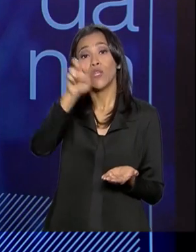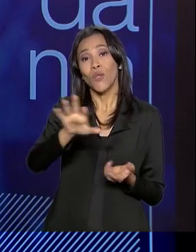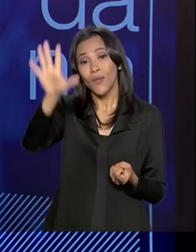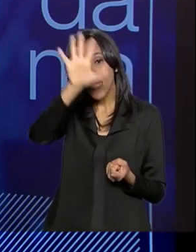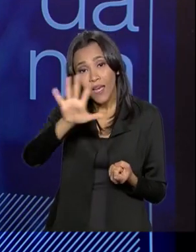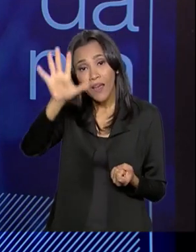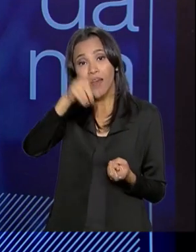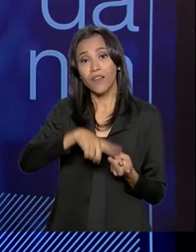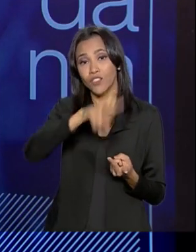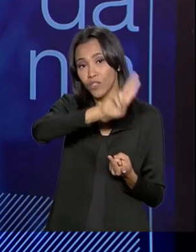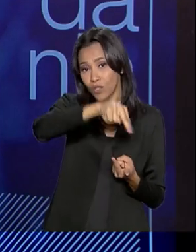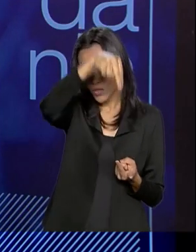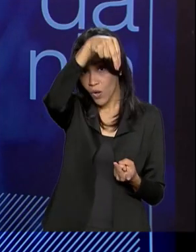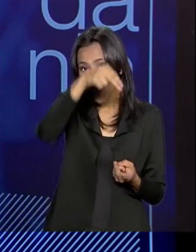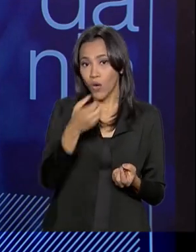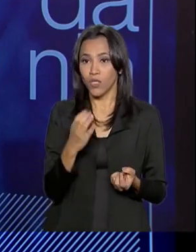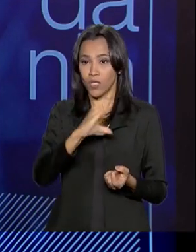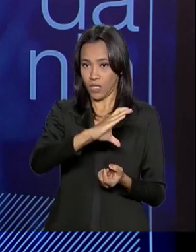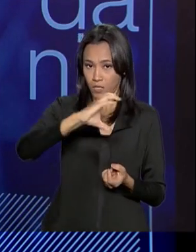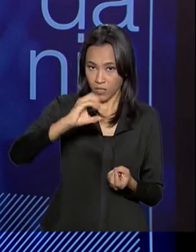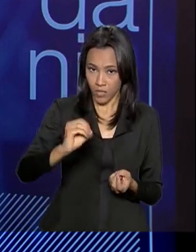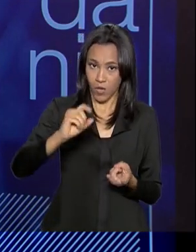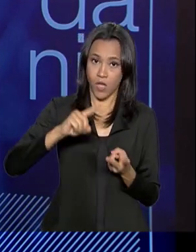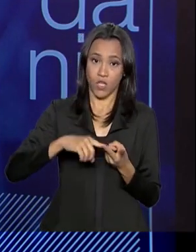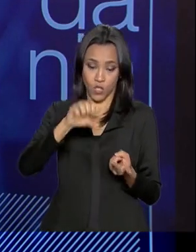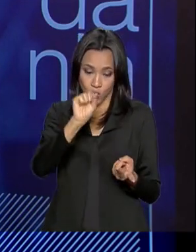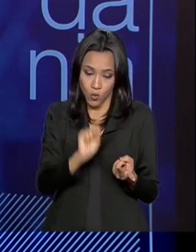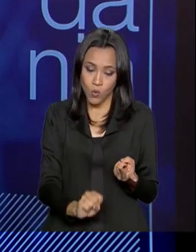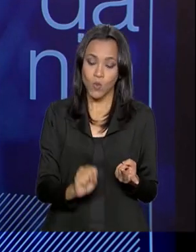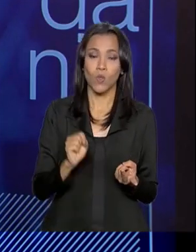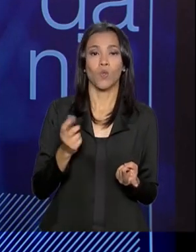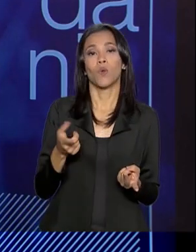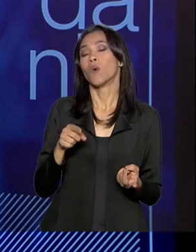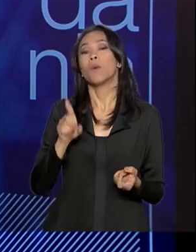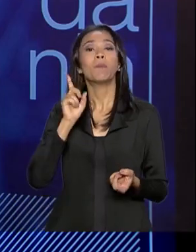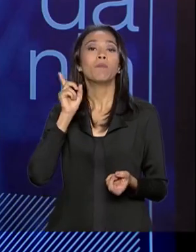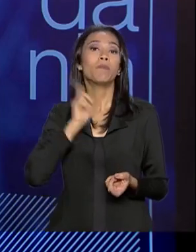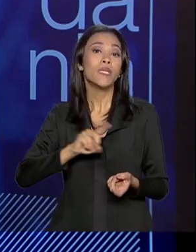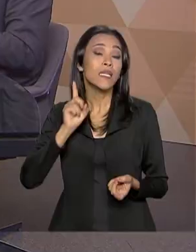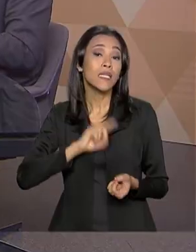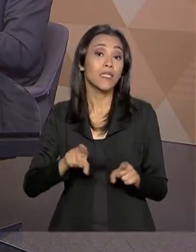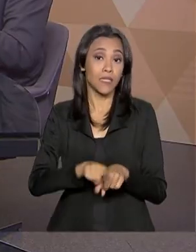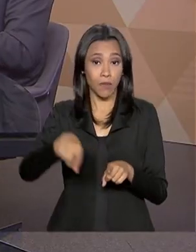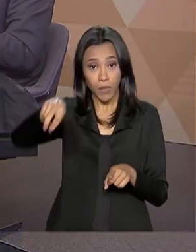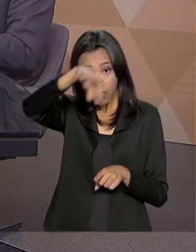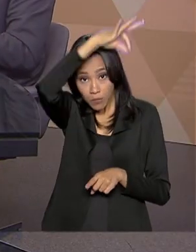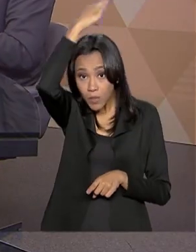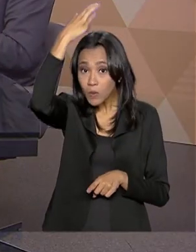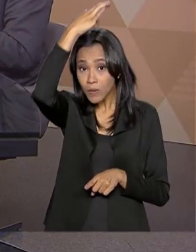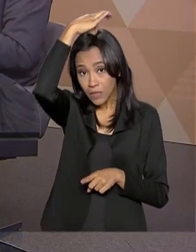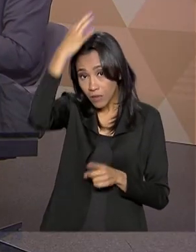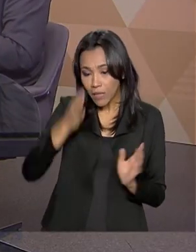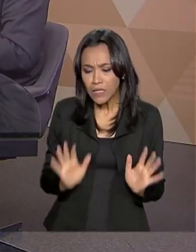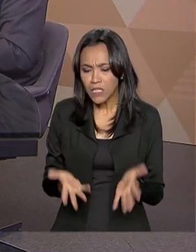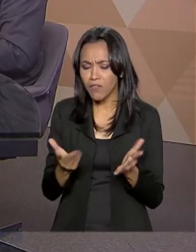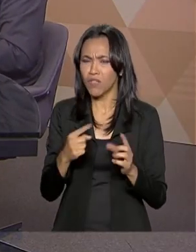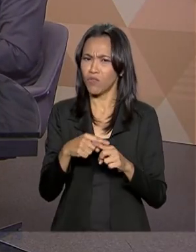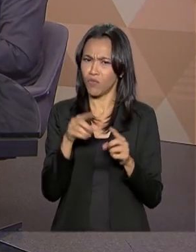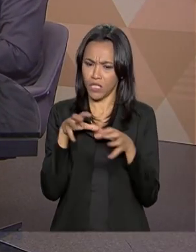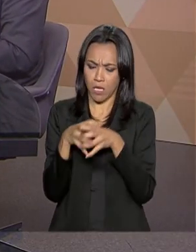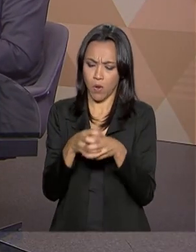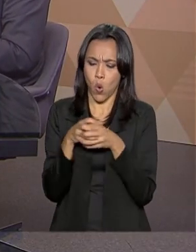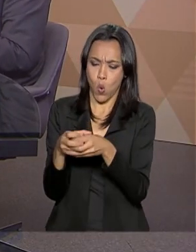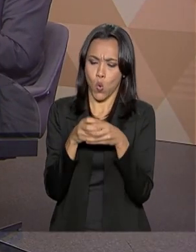no Norte, no Centro-Oeste, no Sul, em Minas e Espírito Santo. Diversificar. Para que não fique essa concentração